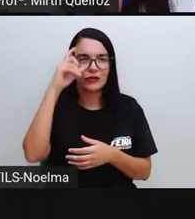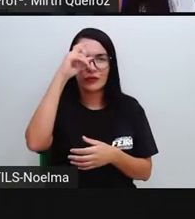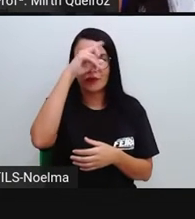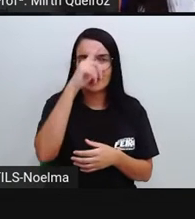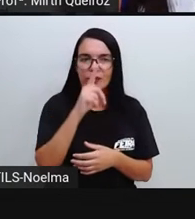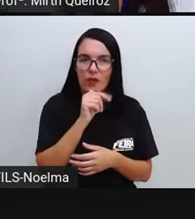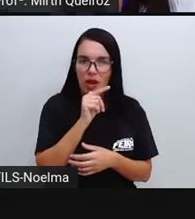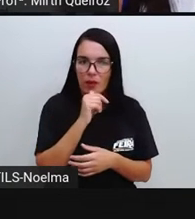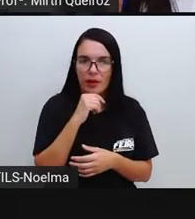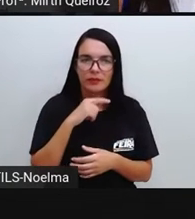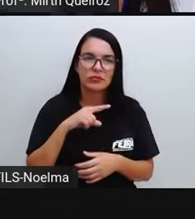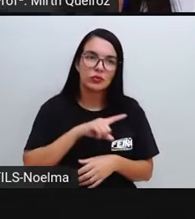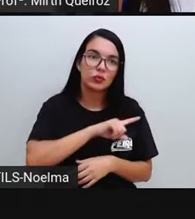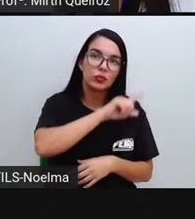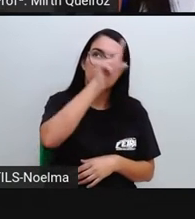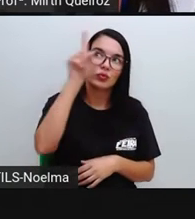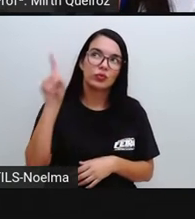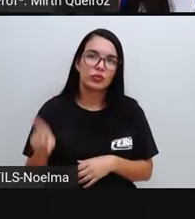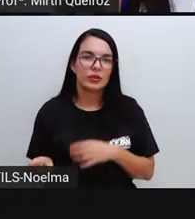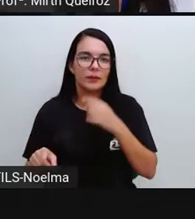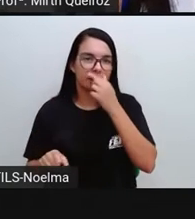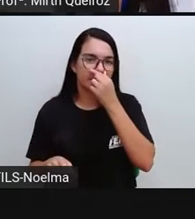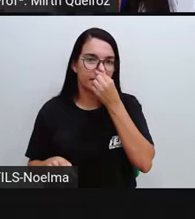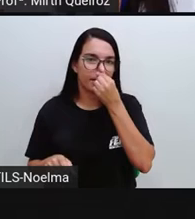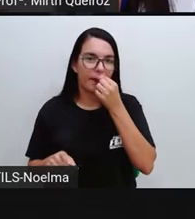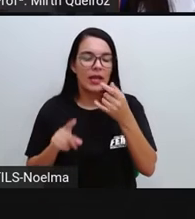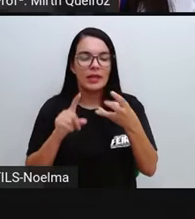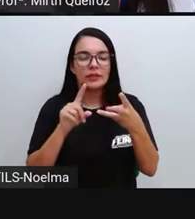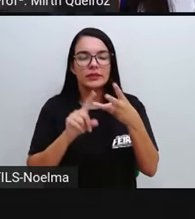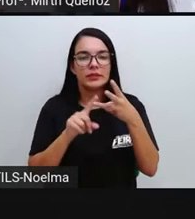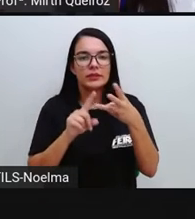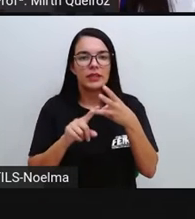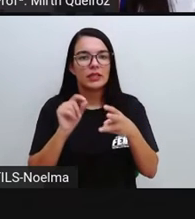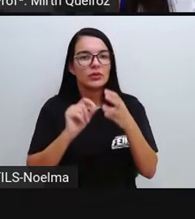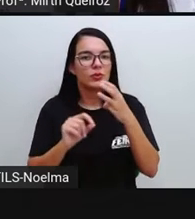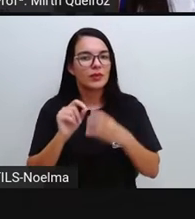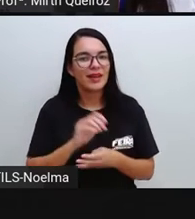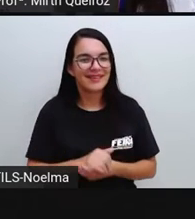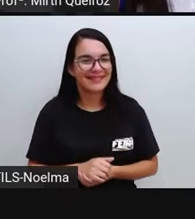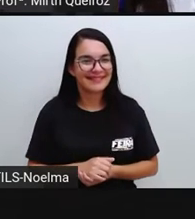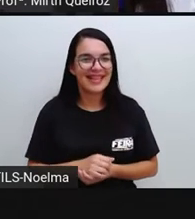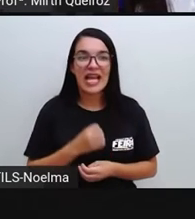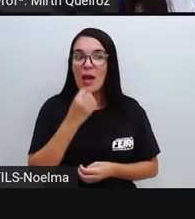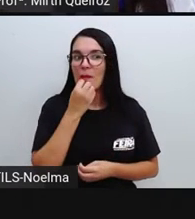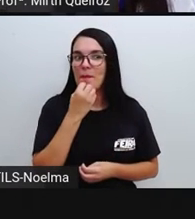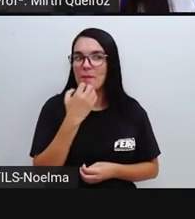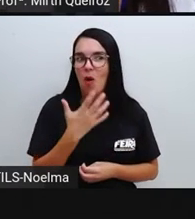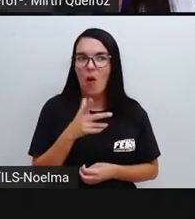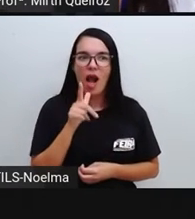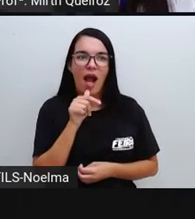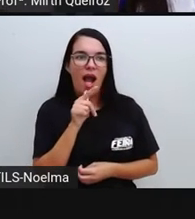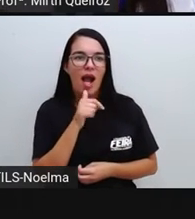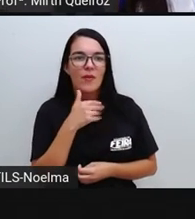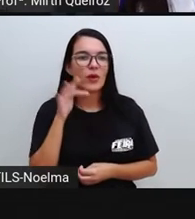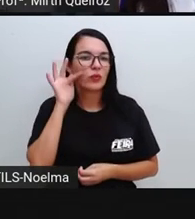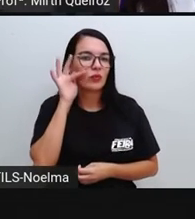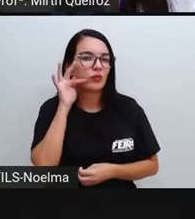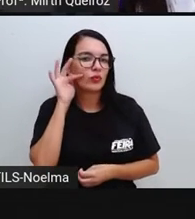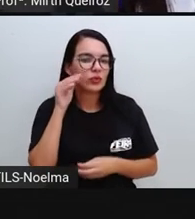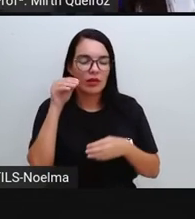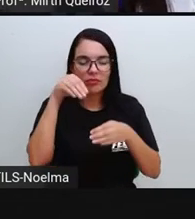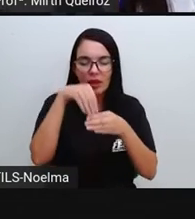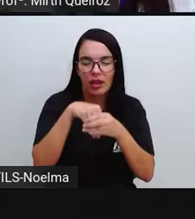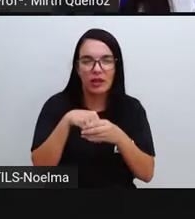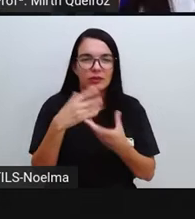água Durante o dia E 3 A poche em água Aromatizada Com frutas Flores Ou ervas Que tem um sabor